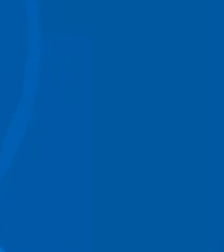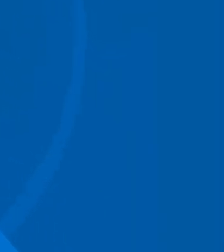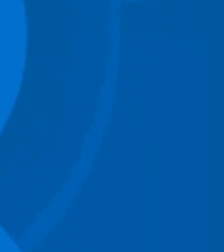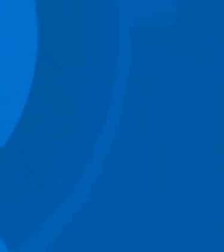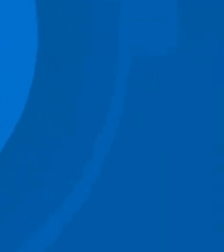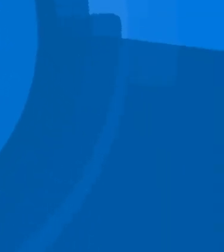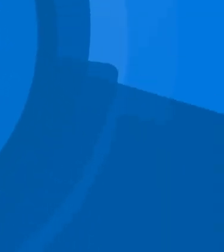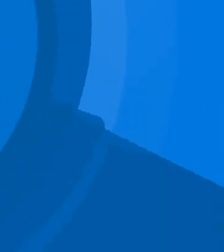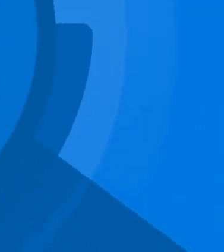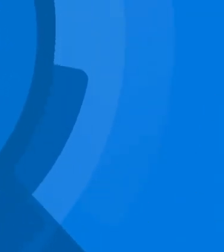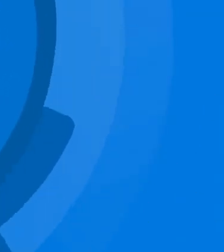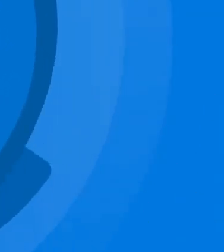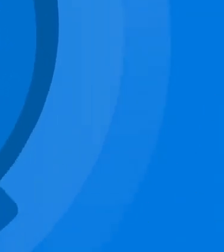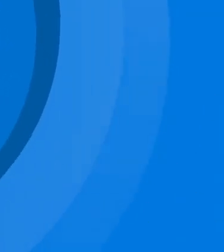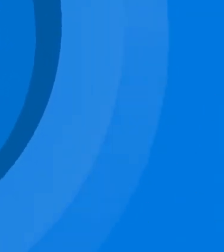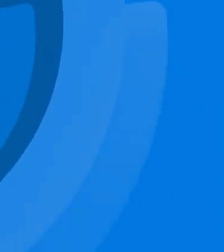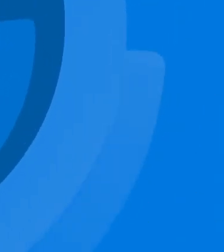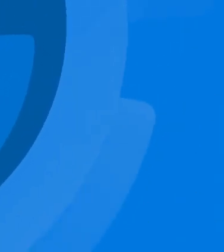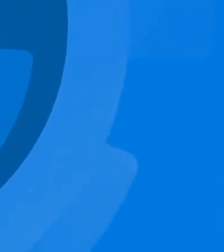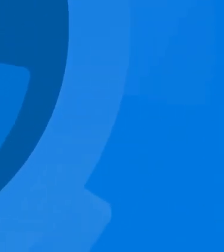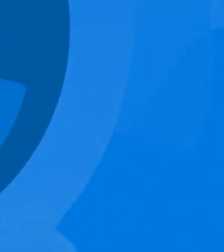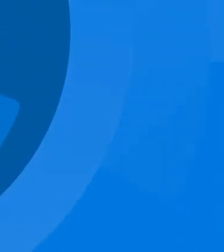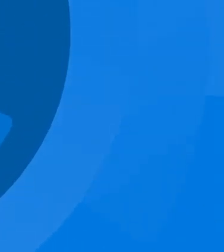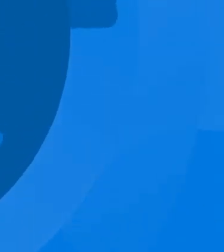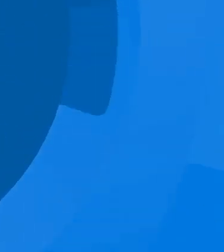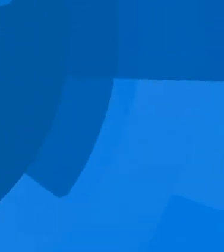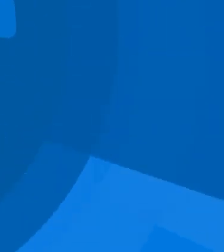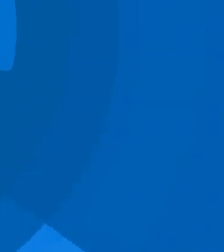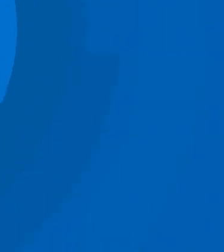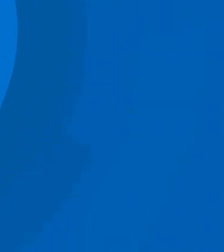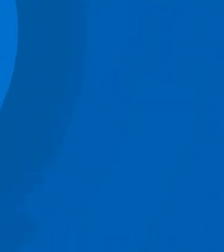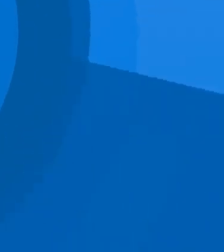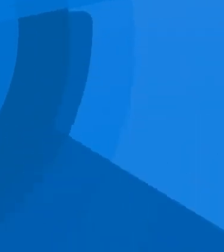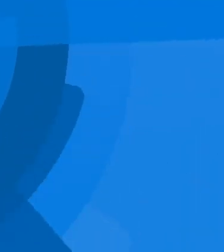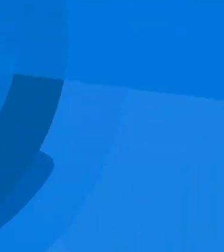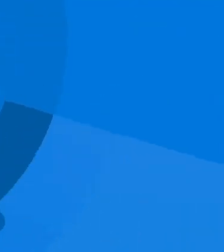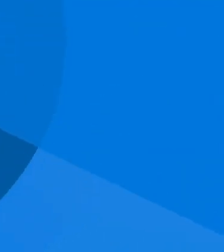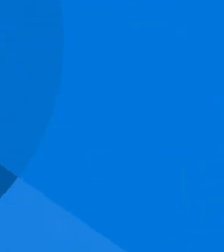Legenda Legenda Zanotto